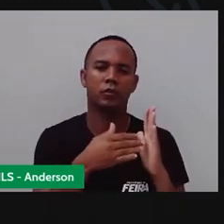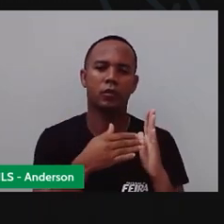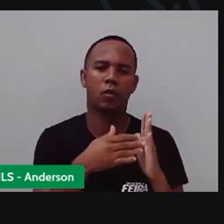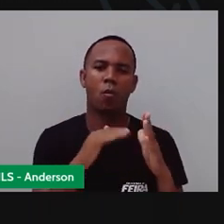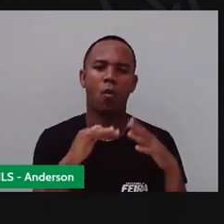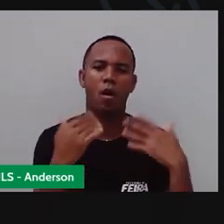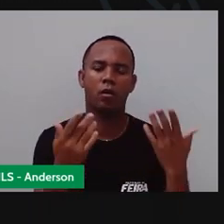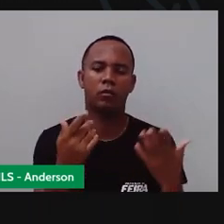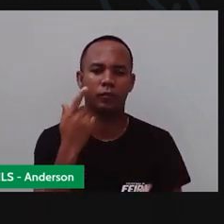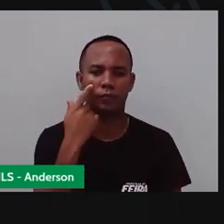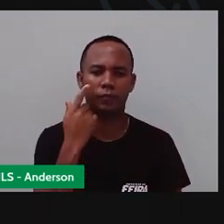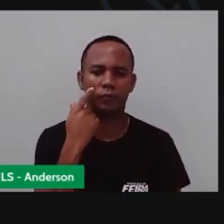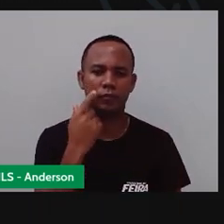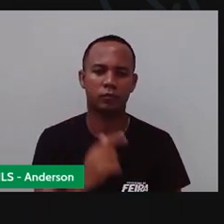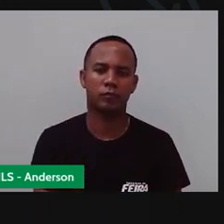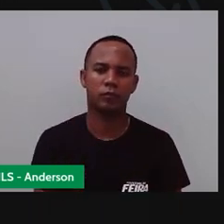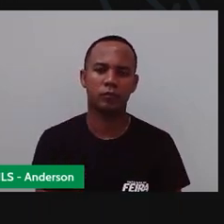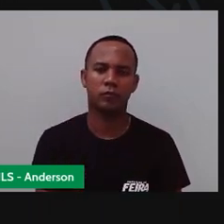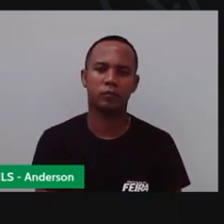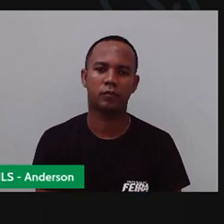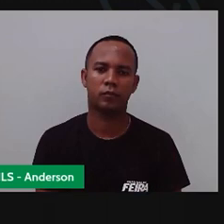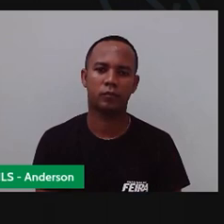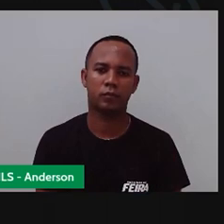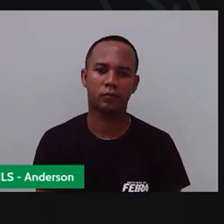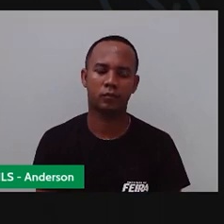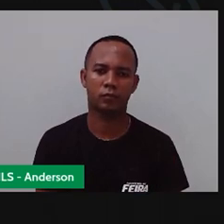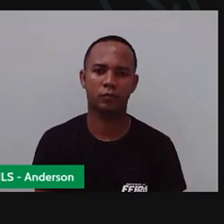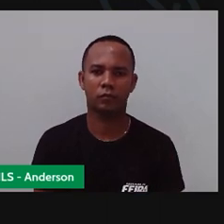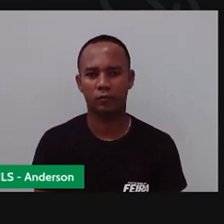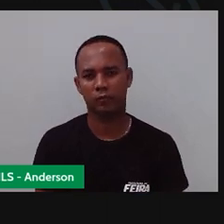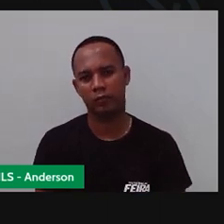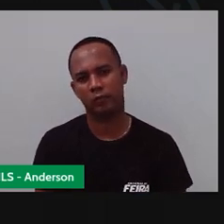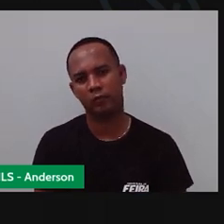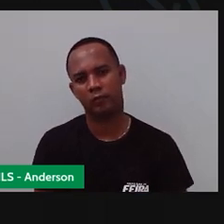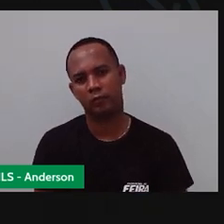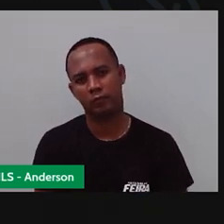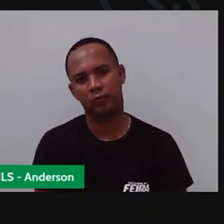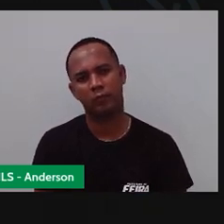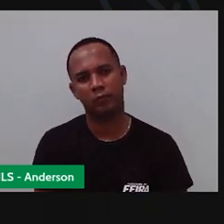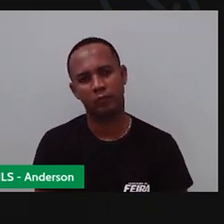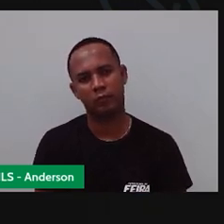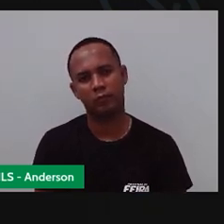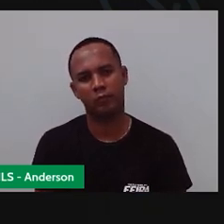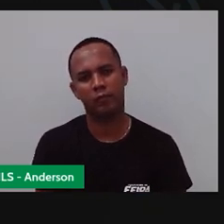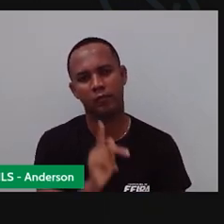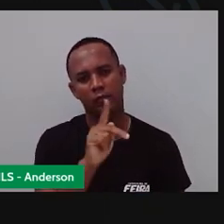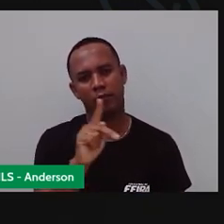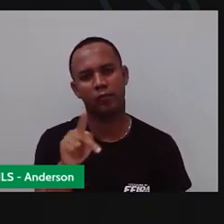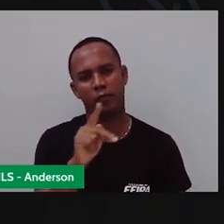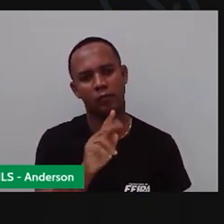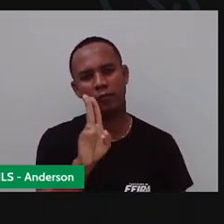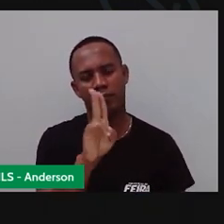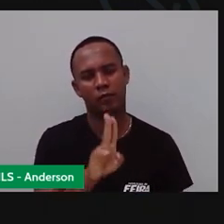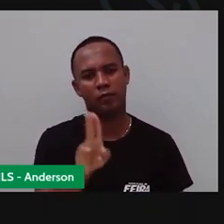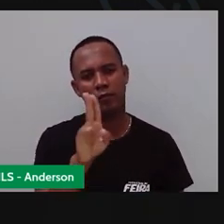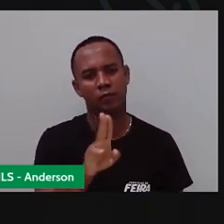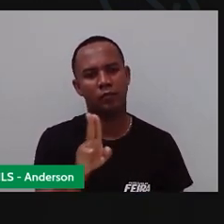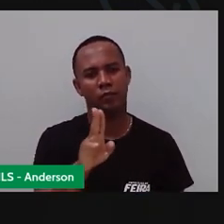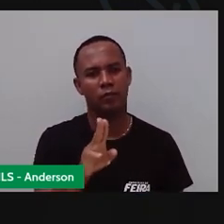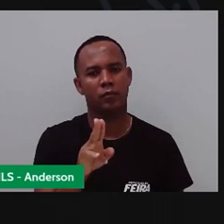Dez. Deixa eu subir um pouquinho aqui pra vocês verem. Tá vendo? Dez. A Pro tá usando piloto, você pode usar